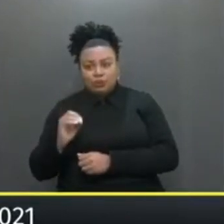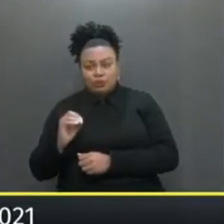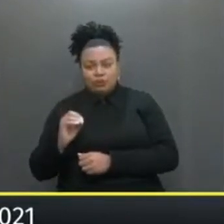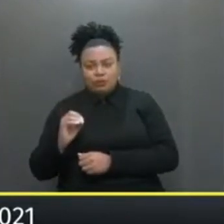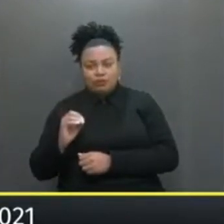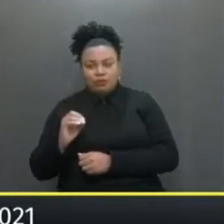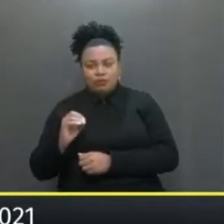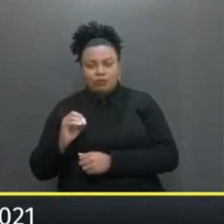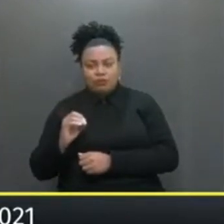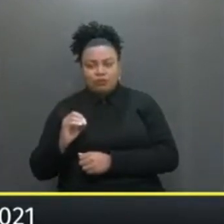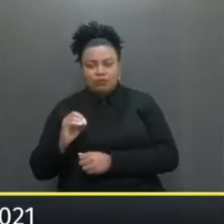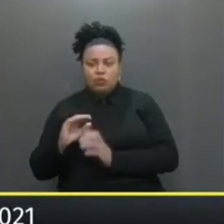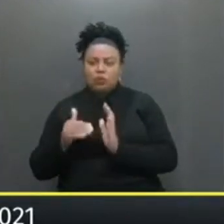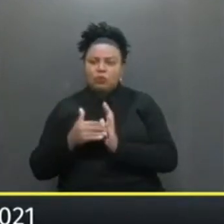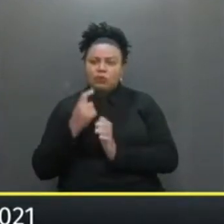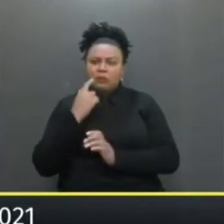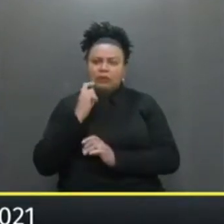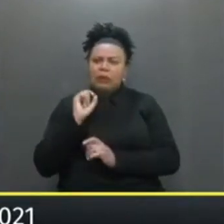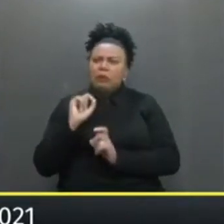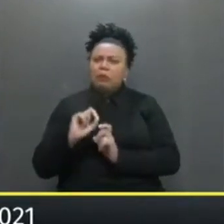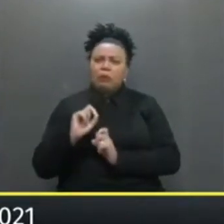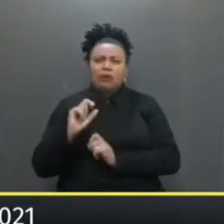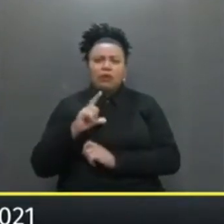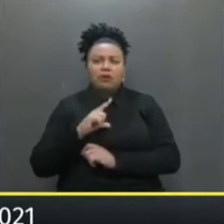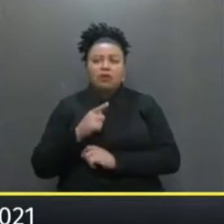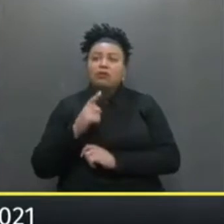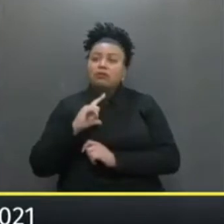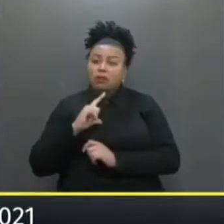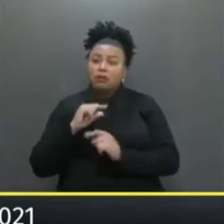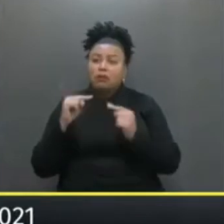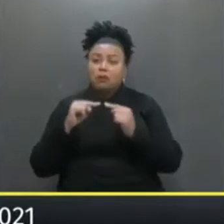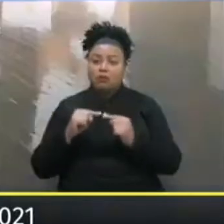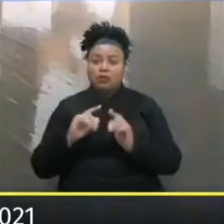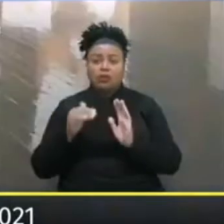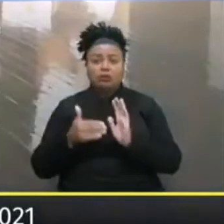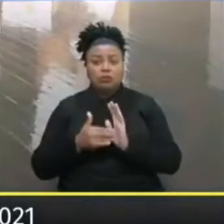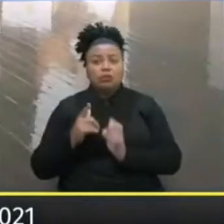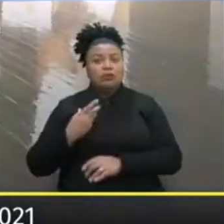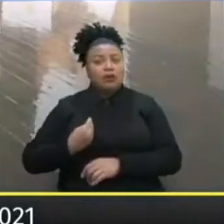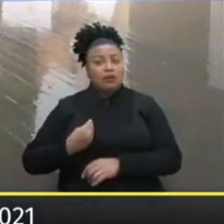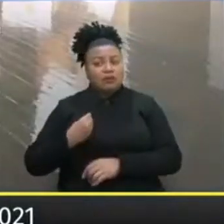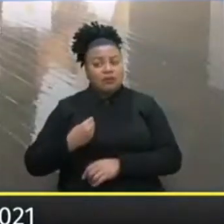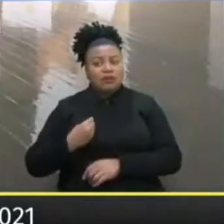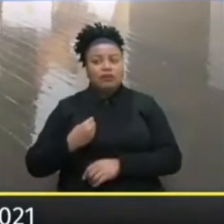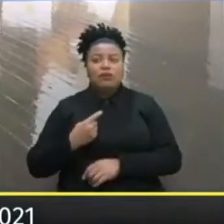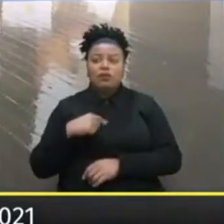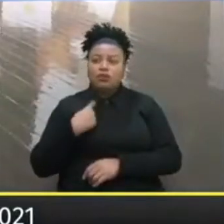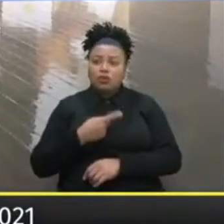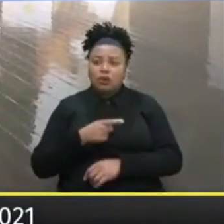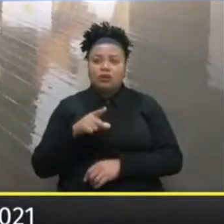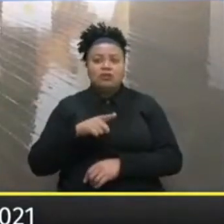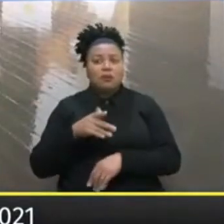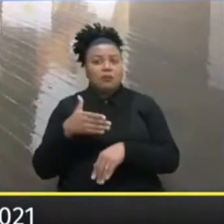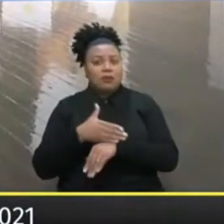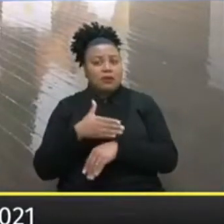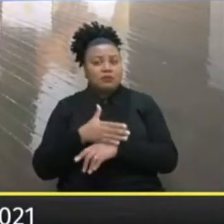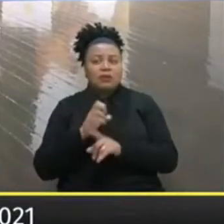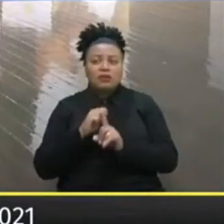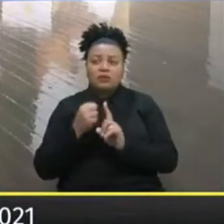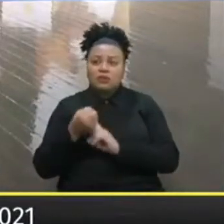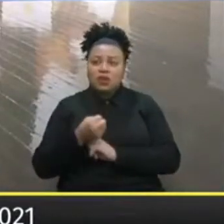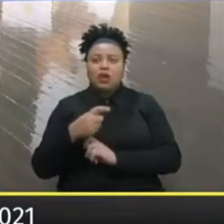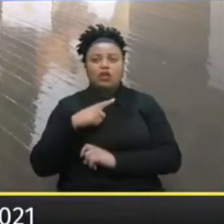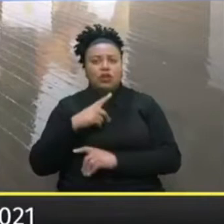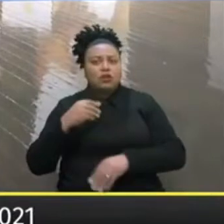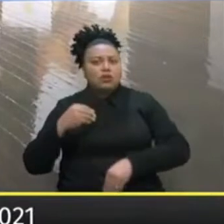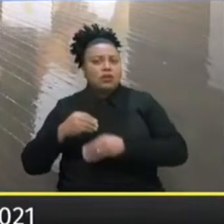E todo mundo Pode pensar Pô, mas o que tem a ver? Não, tem tudo a ver Estar presente Nós temos A participação social E nós